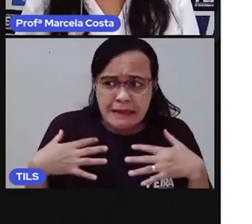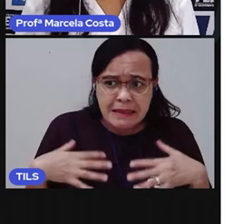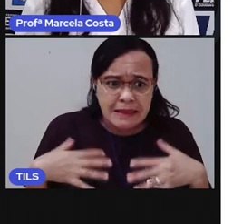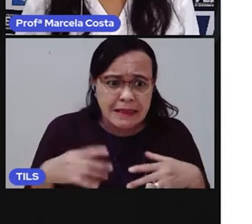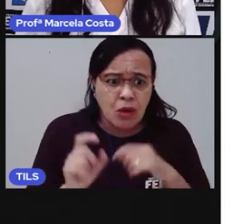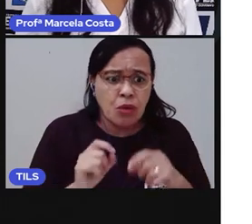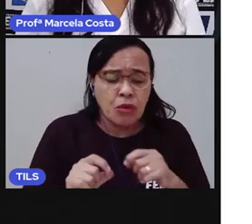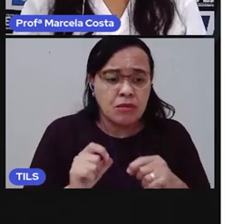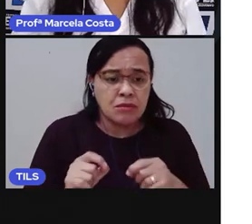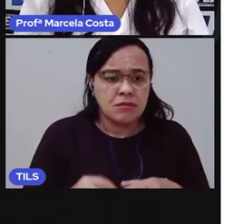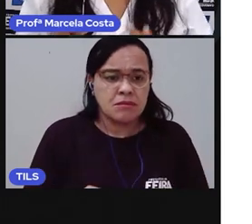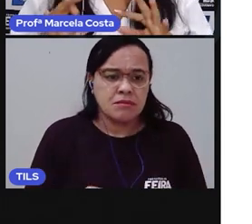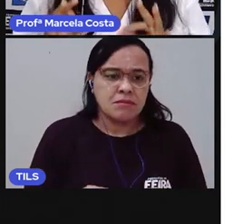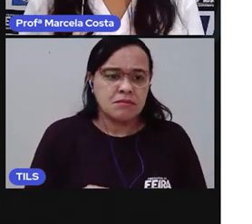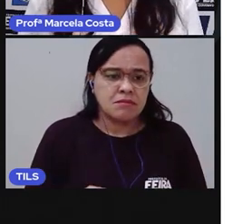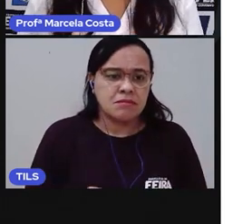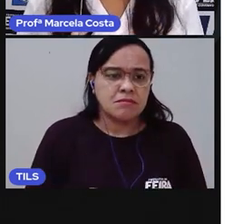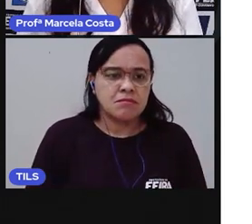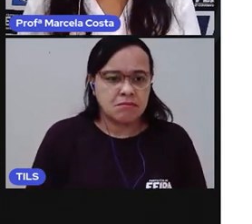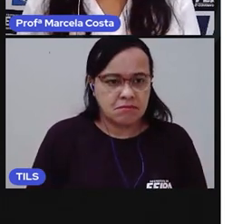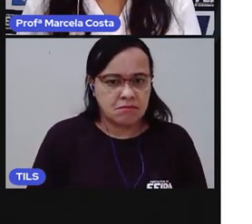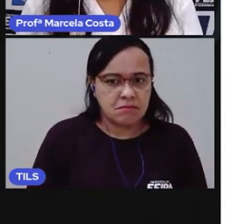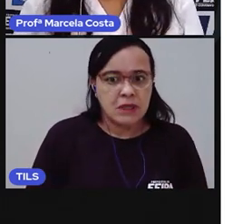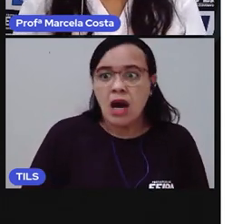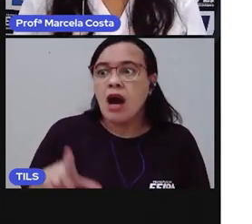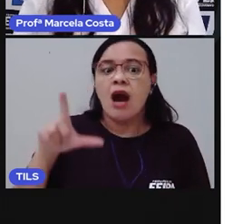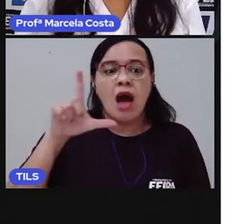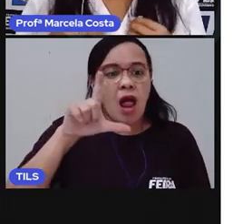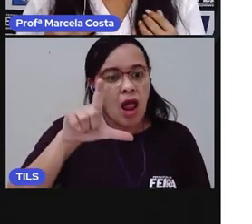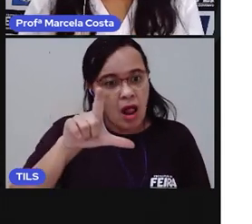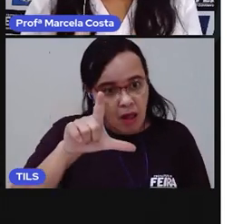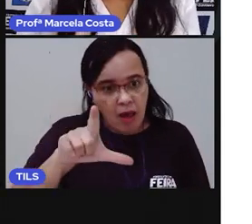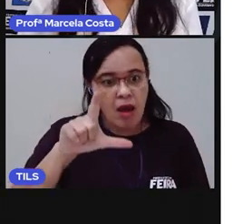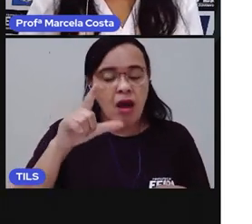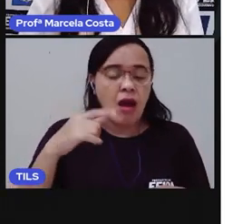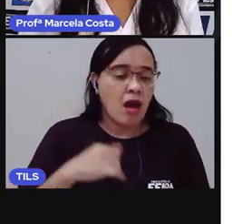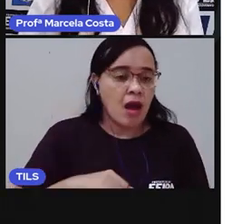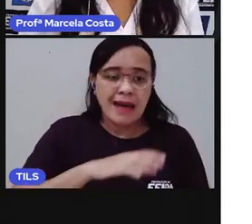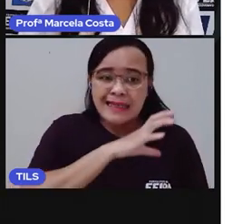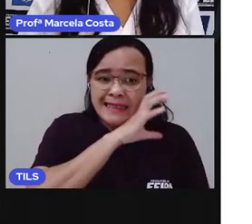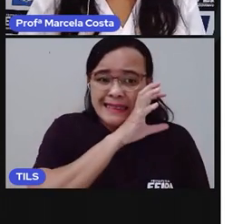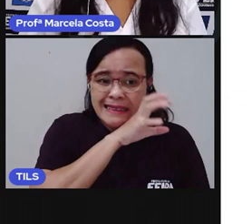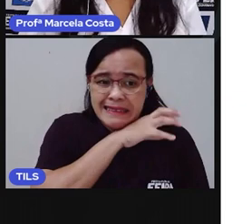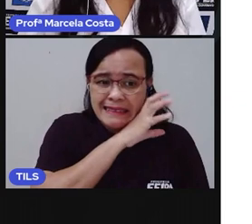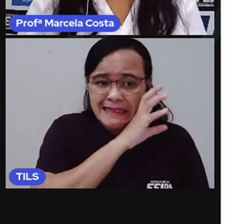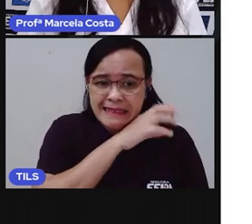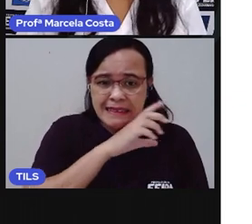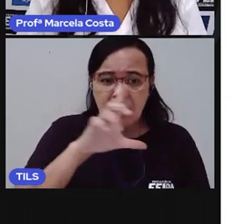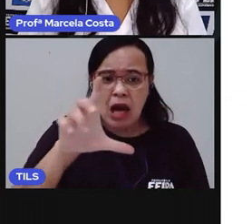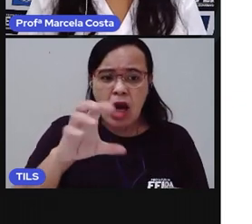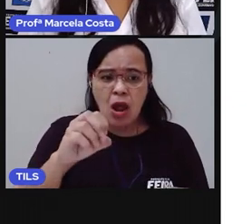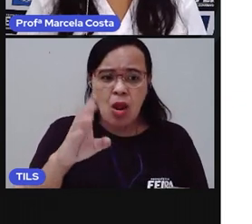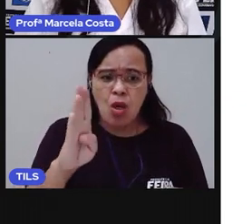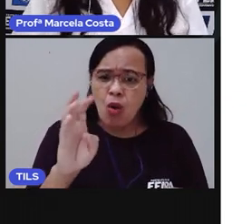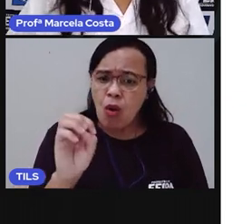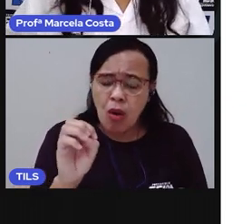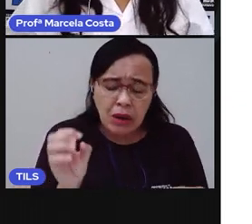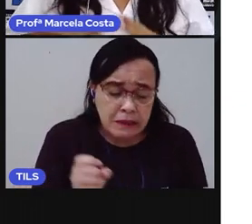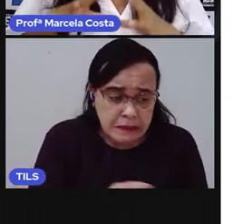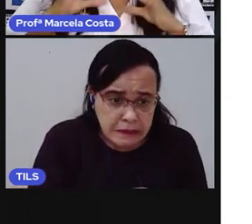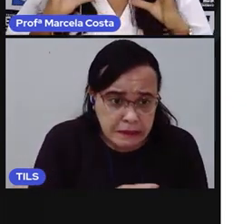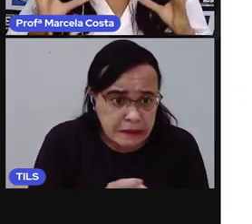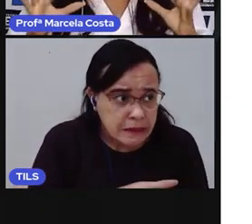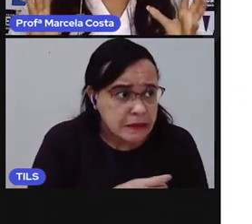dela era o tal do lobo. Ela tinha muito medo do lobo. Porque o lobo